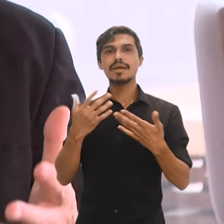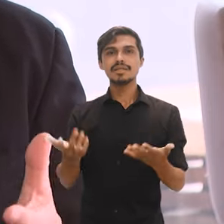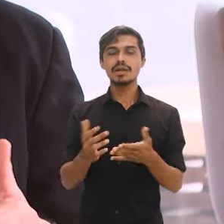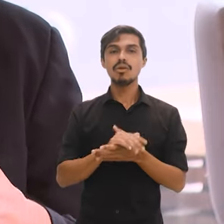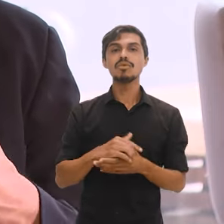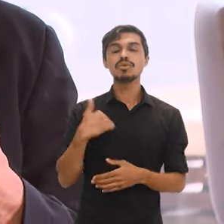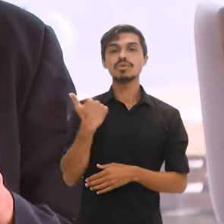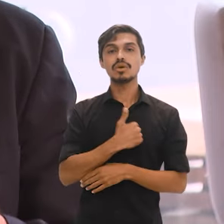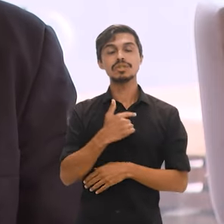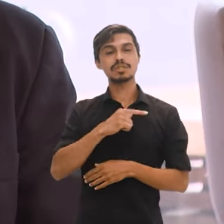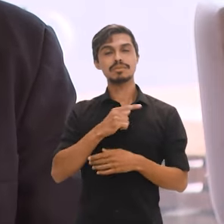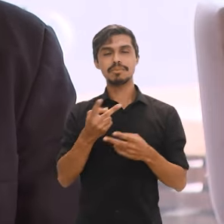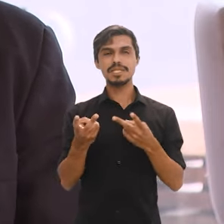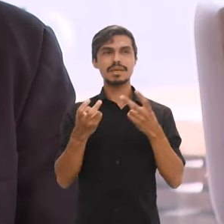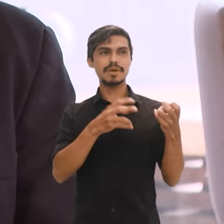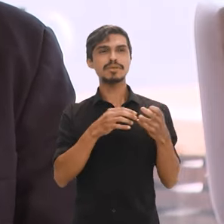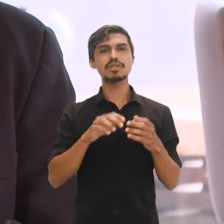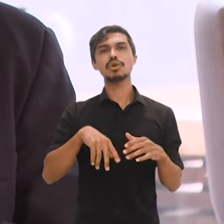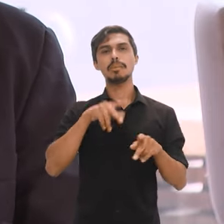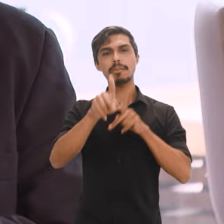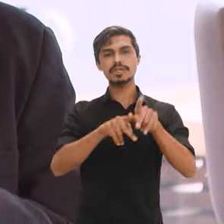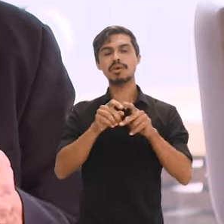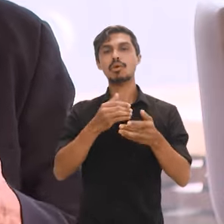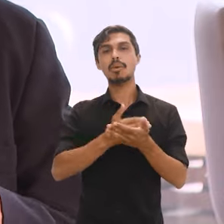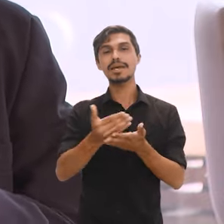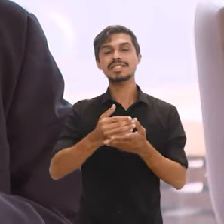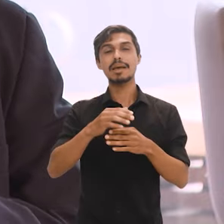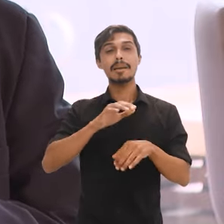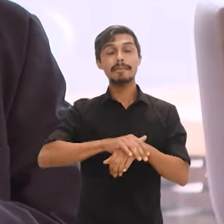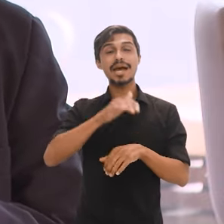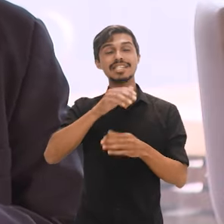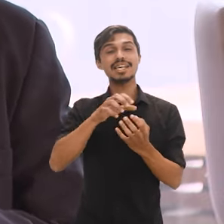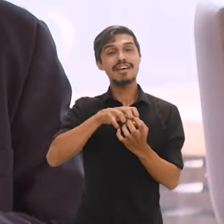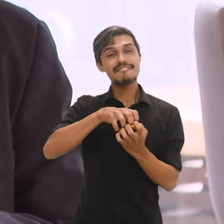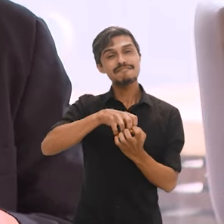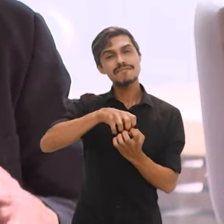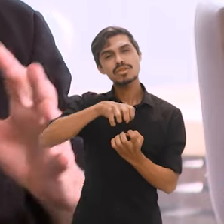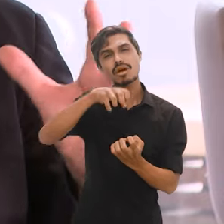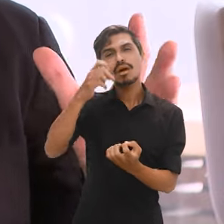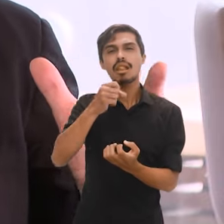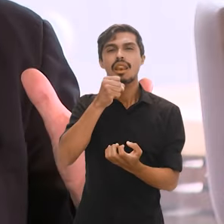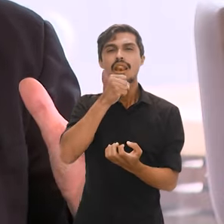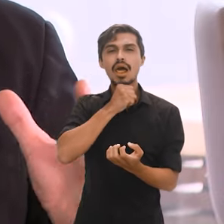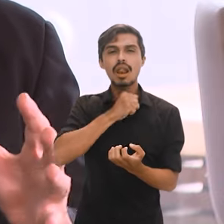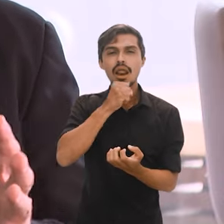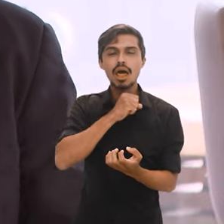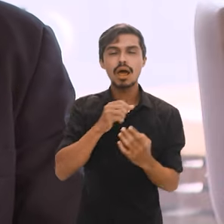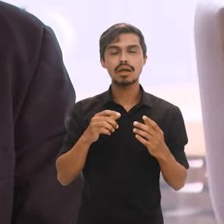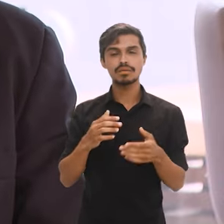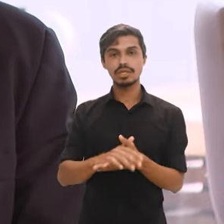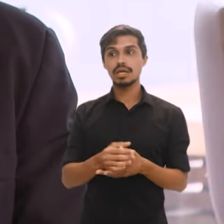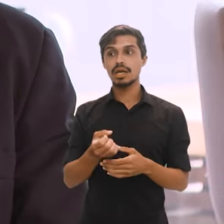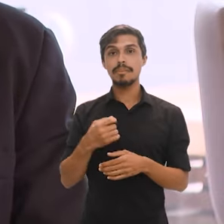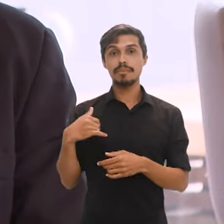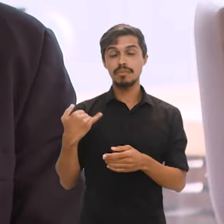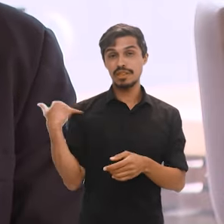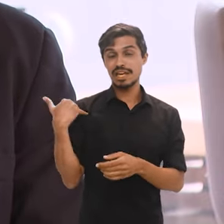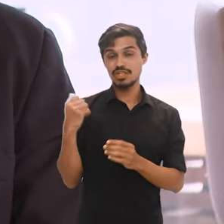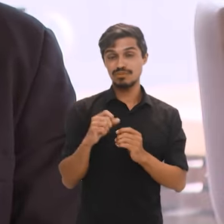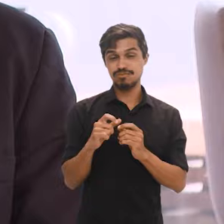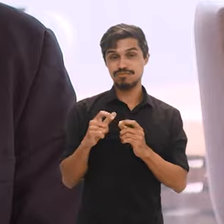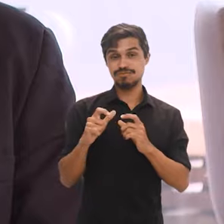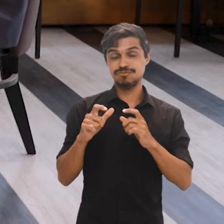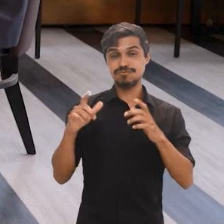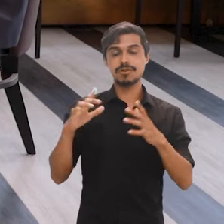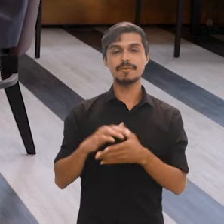Simultaneamente temos um processo de envelhecimento da população, aumento da expectativa média de vida. Isso significa repensar as próprias políticas públicas.